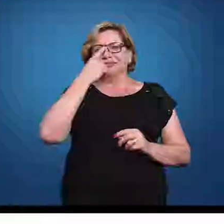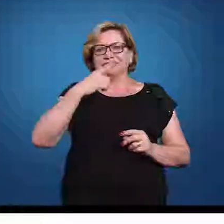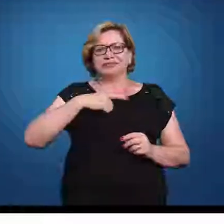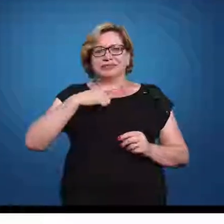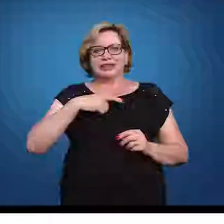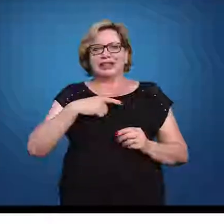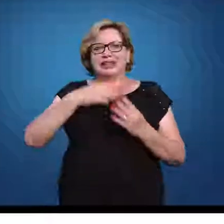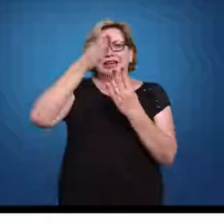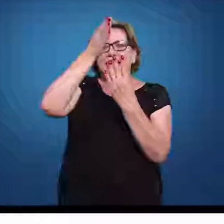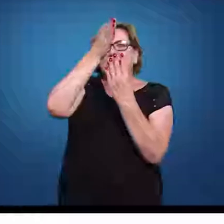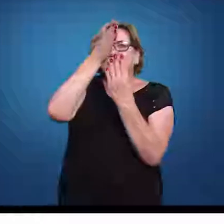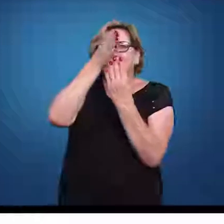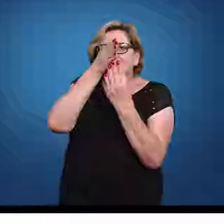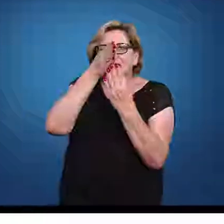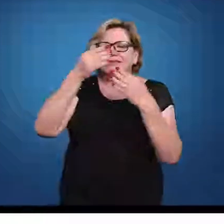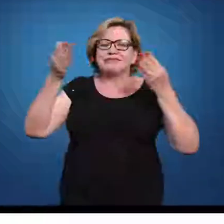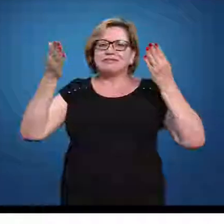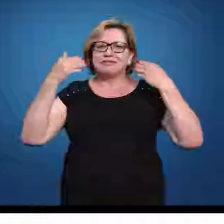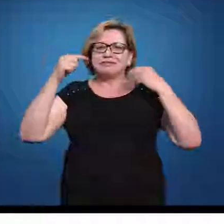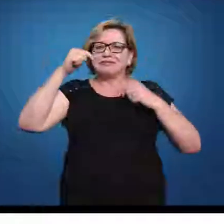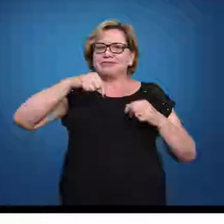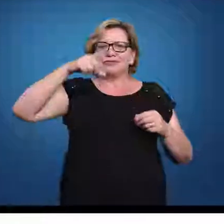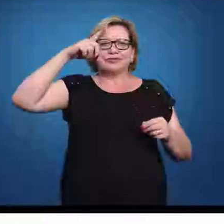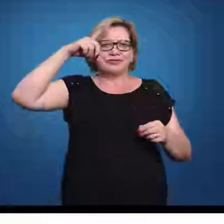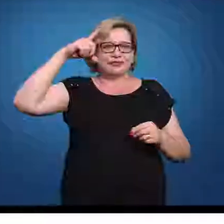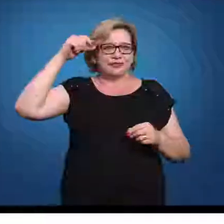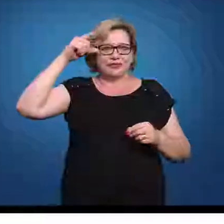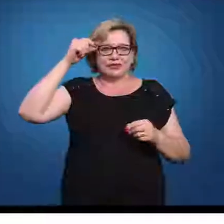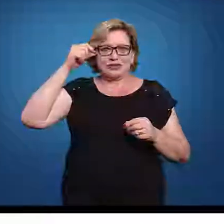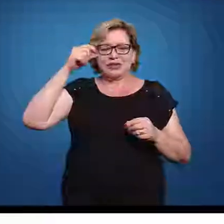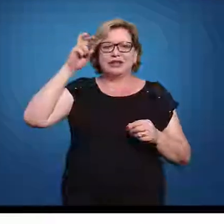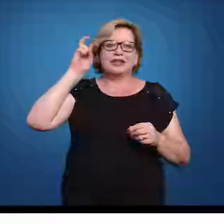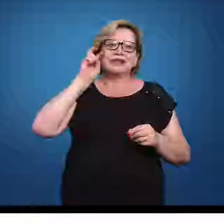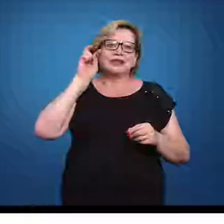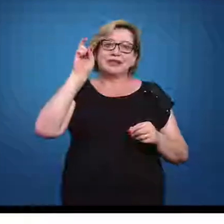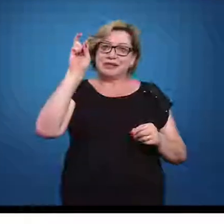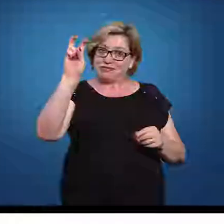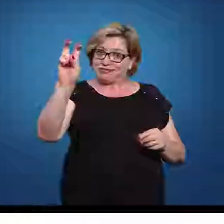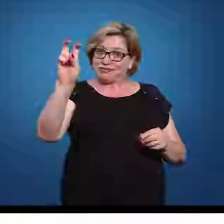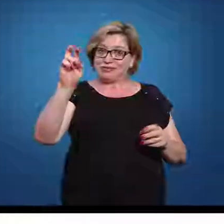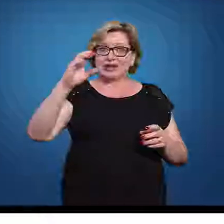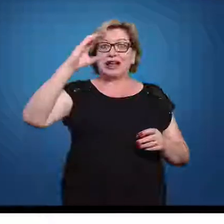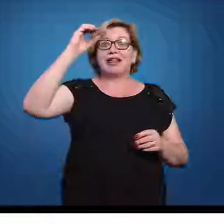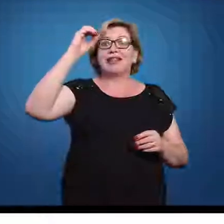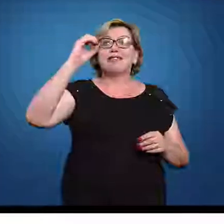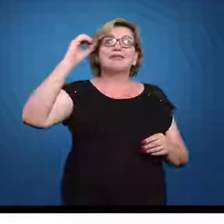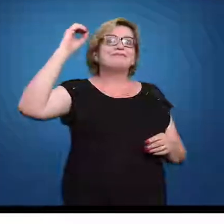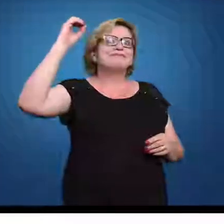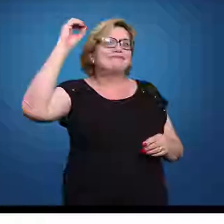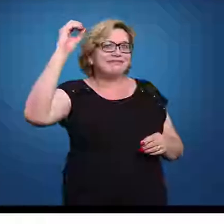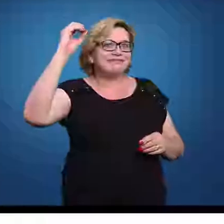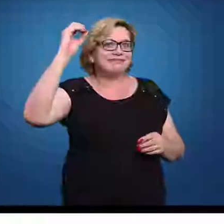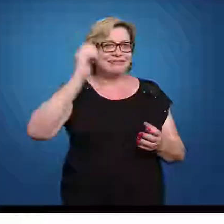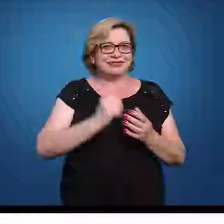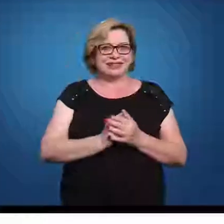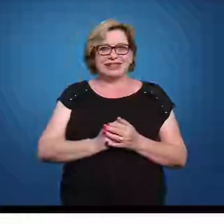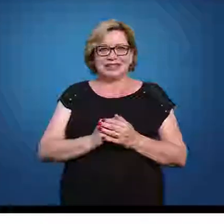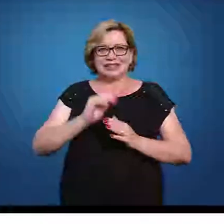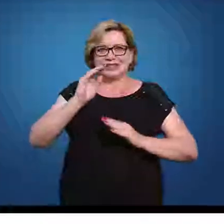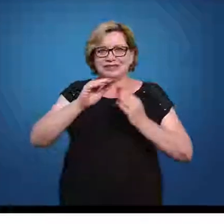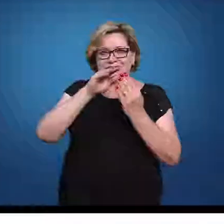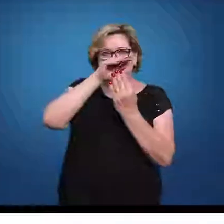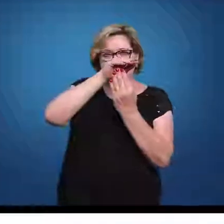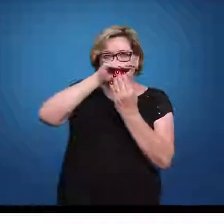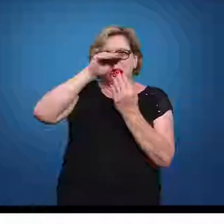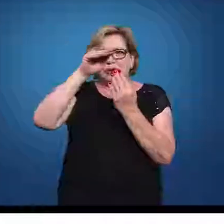a média de temperatura em Guaracuá em um período de cinco dias foi de zero grau. E o desvio